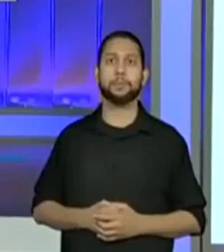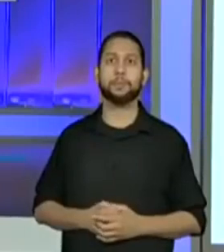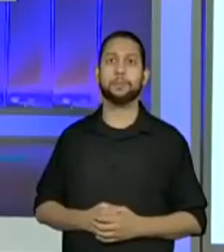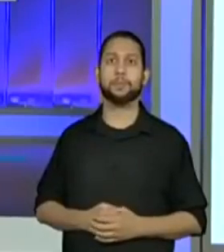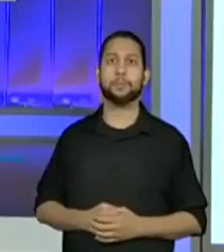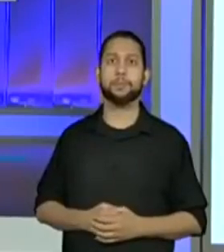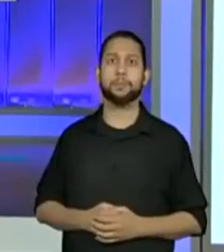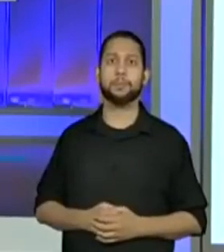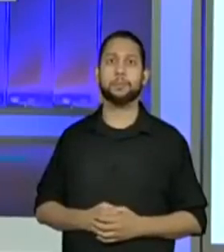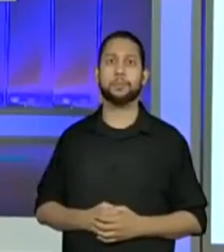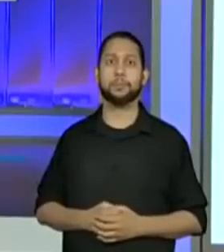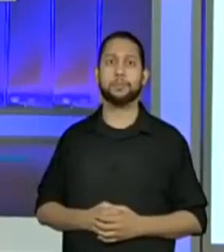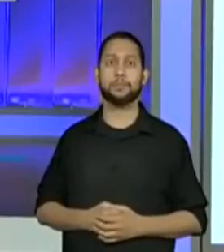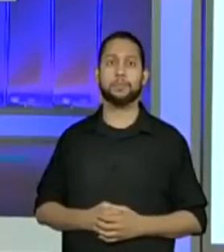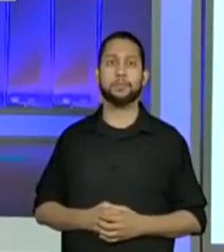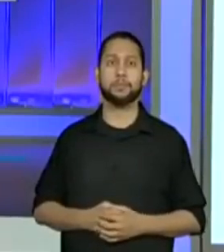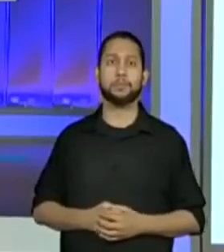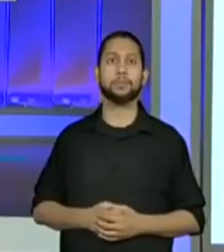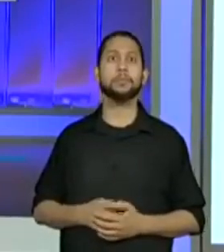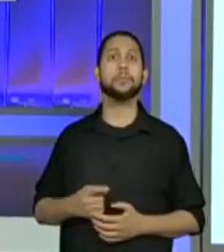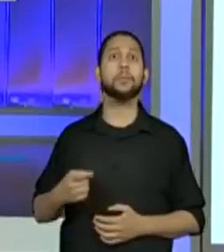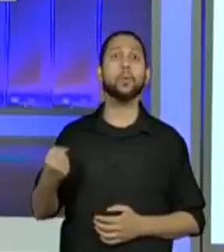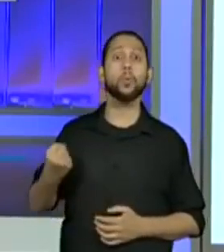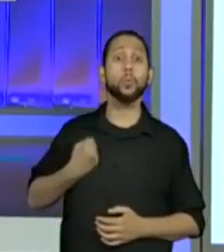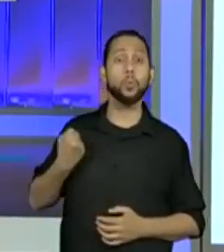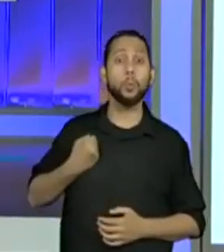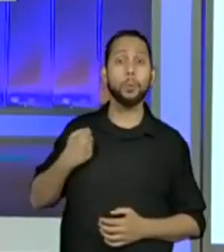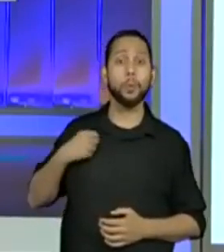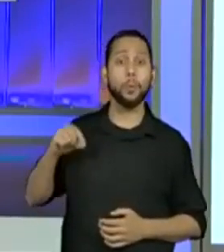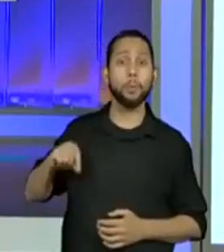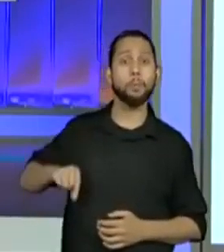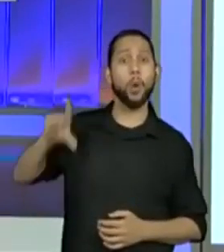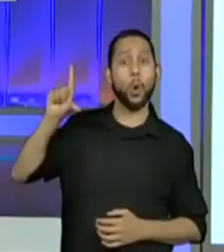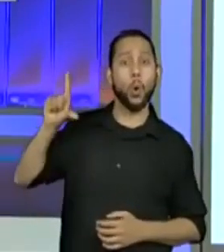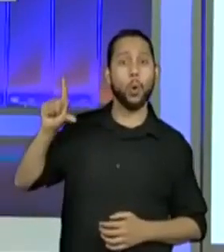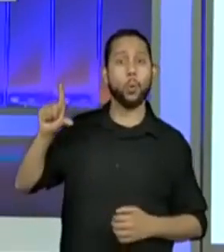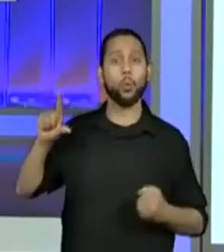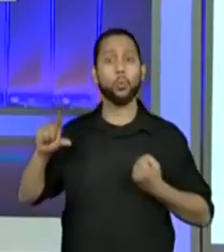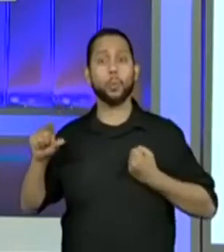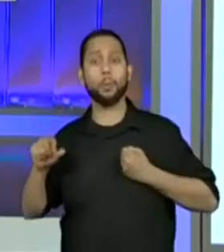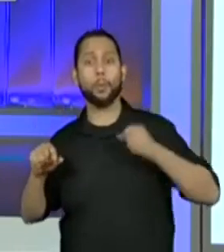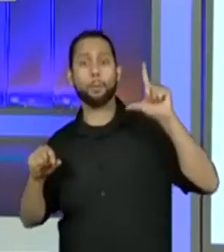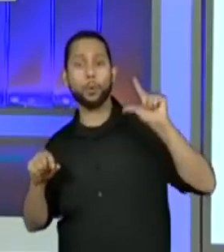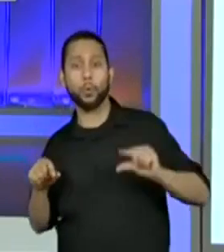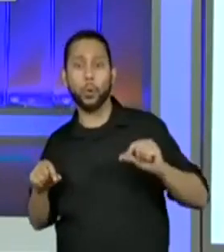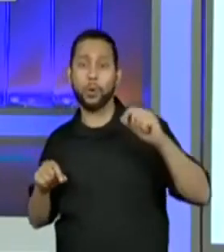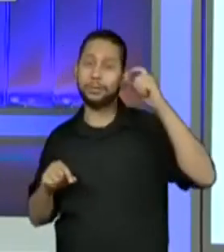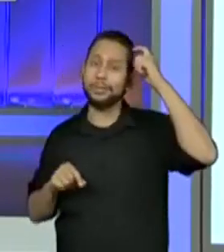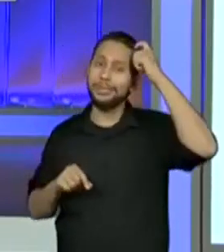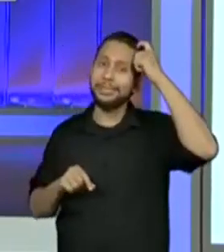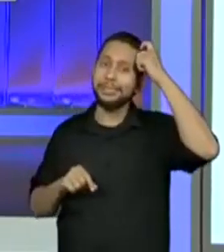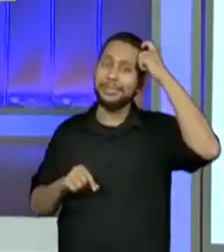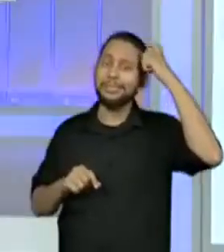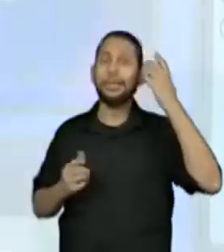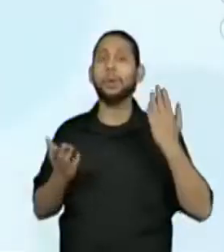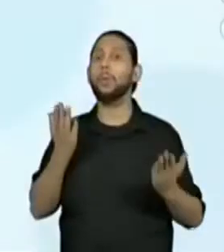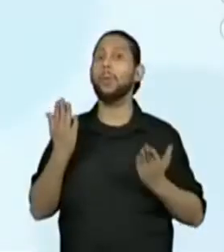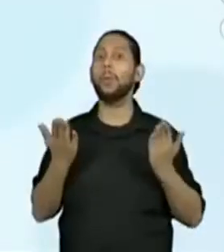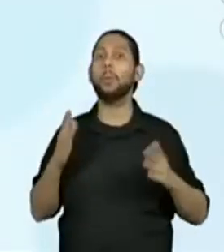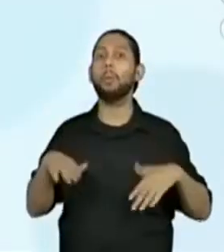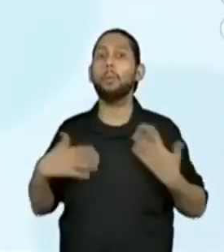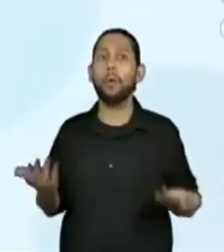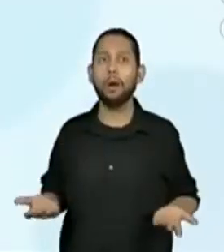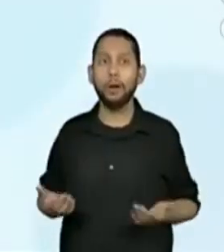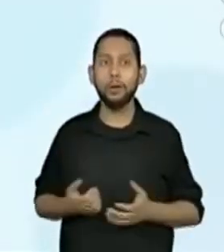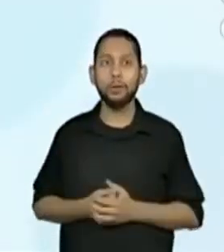qual é o maior número e o menor, gente? Qual é o maior e qual é o